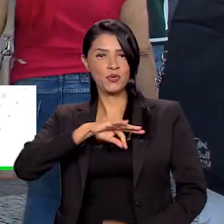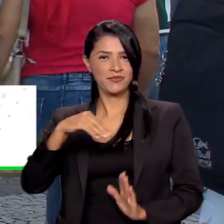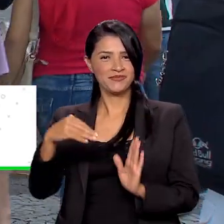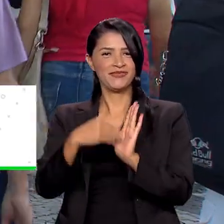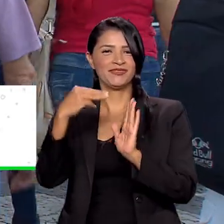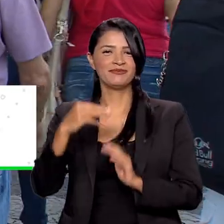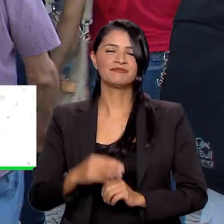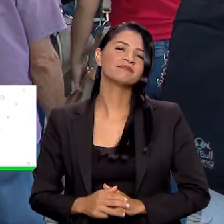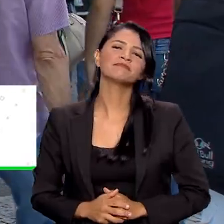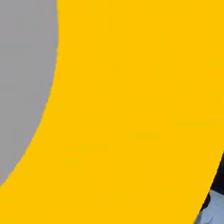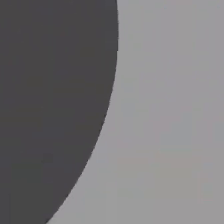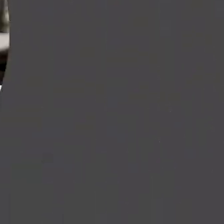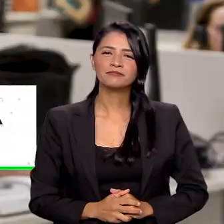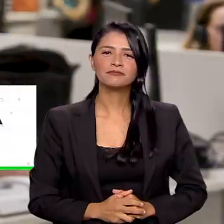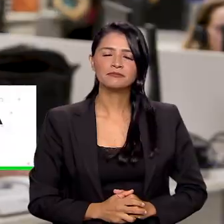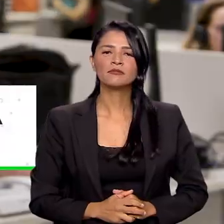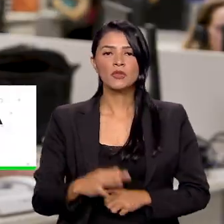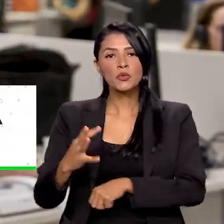salários mínimos.